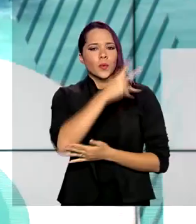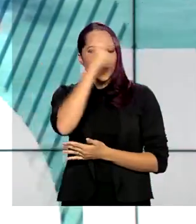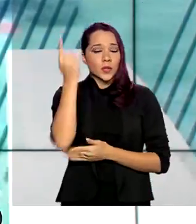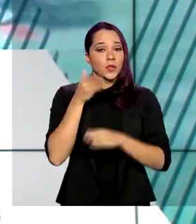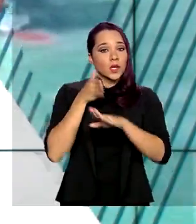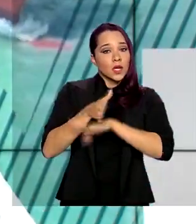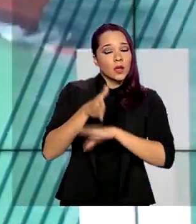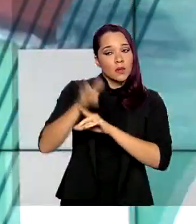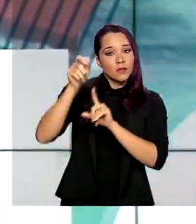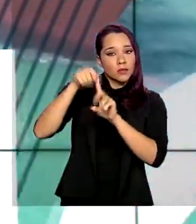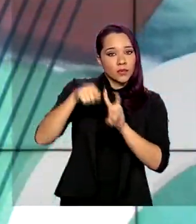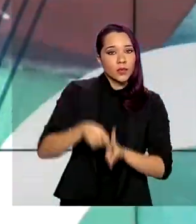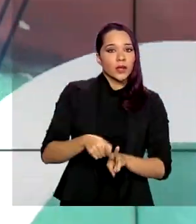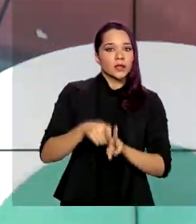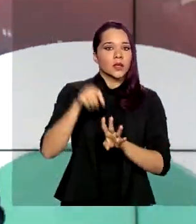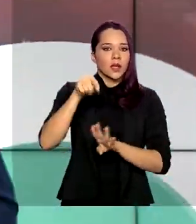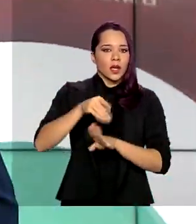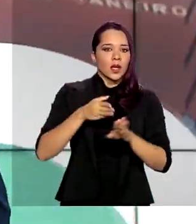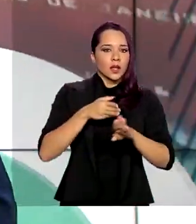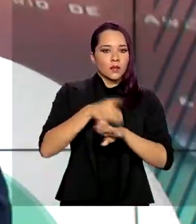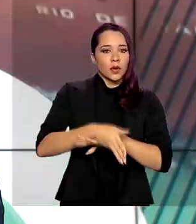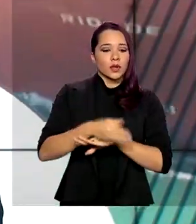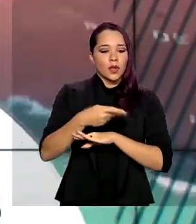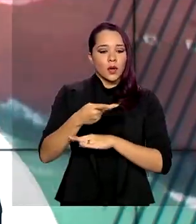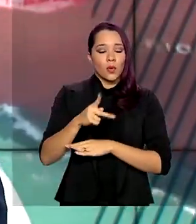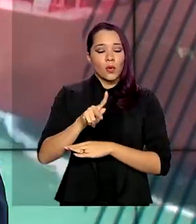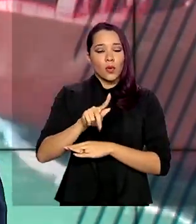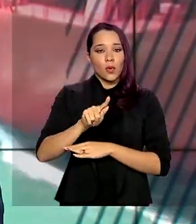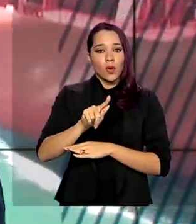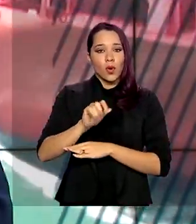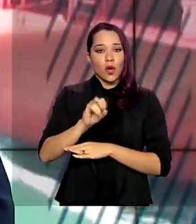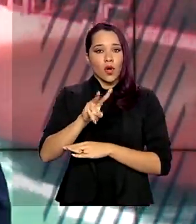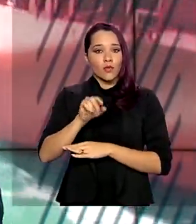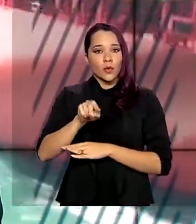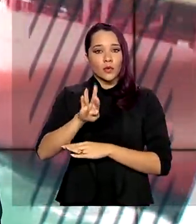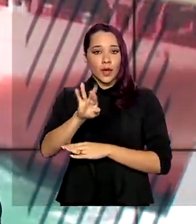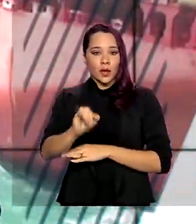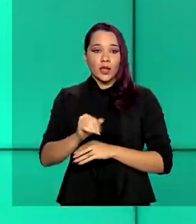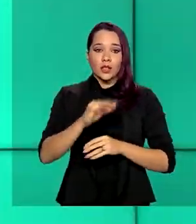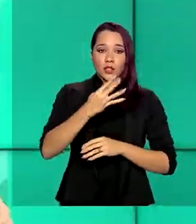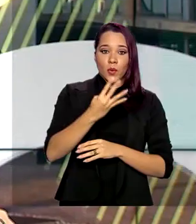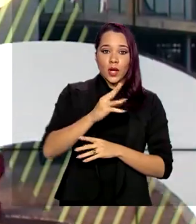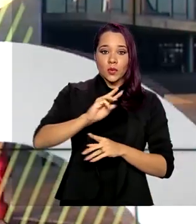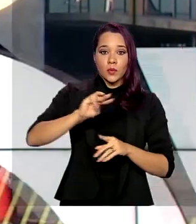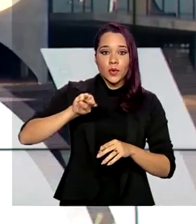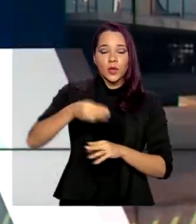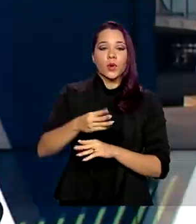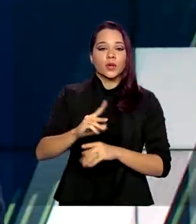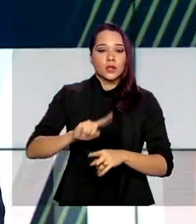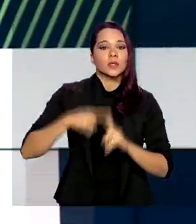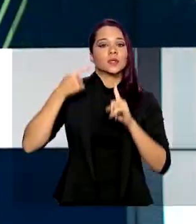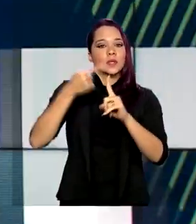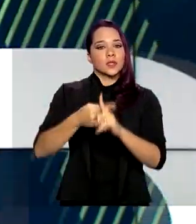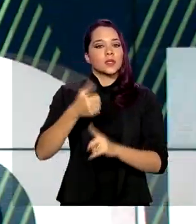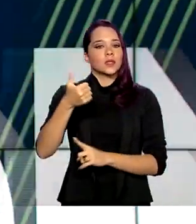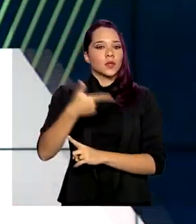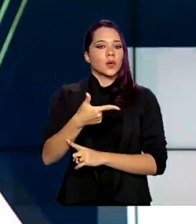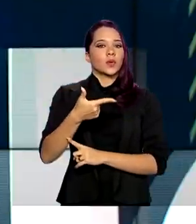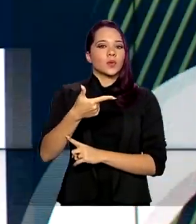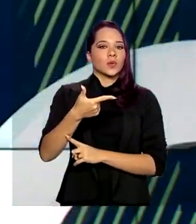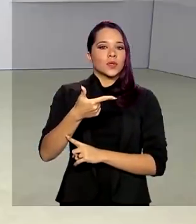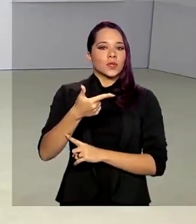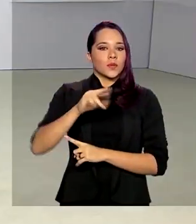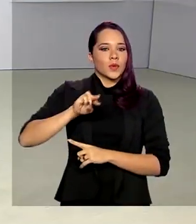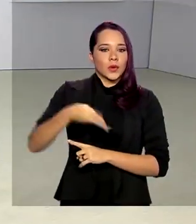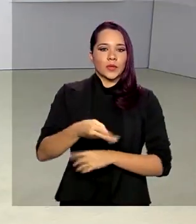acessam por mês o portal gov.br saltou de 4 milhões e meio em janeiro para 12 milhões em